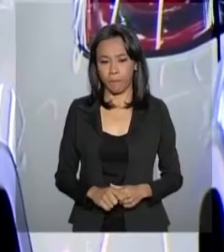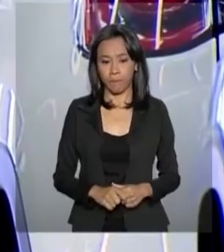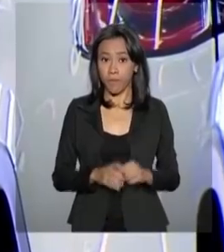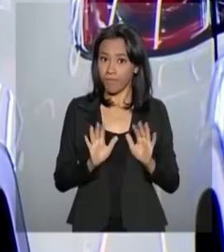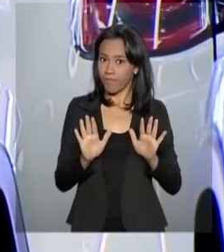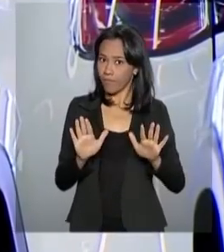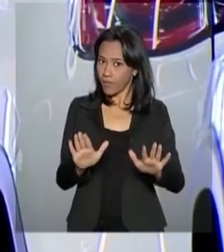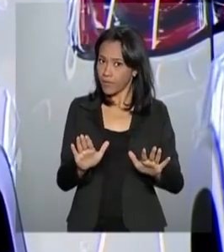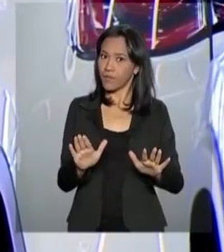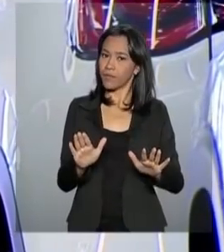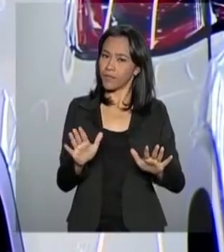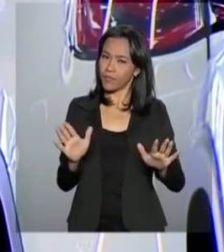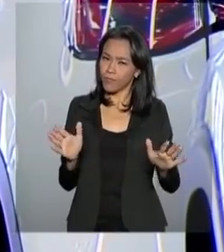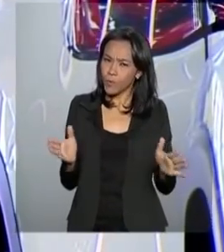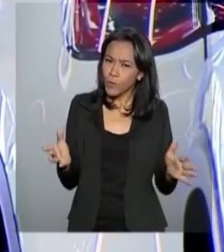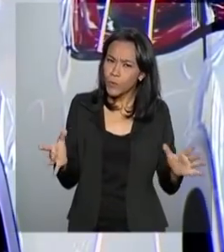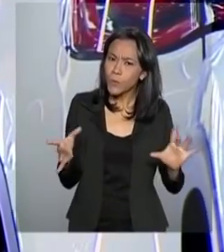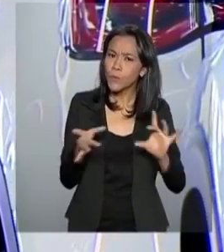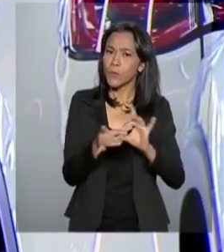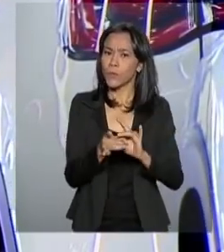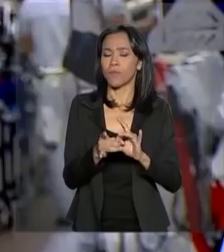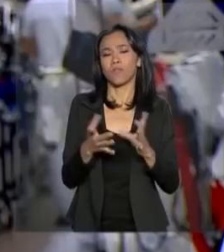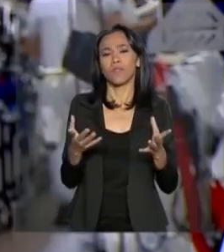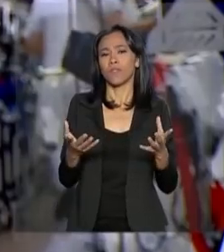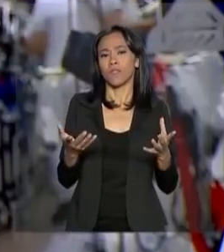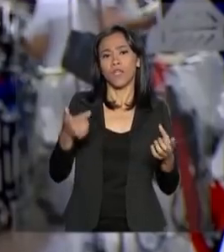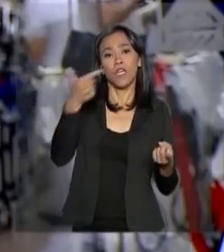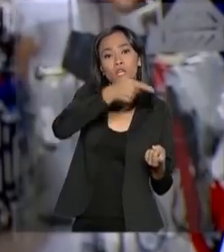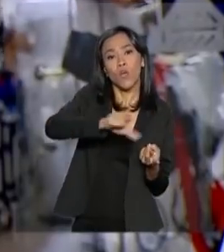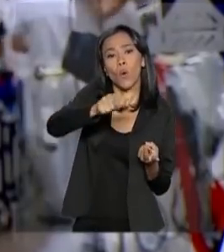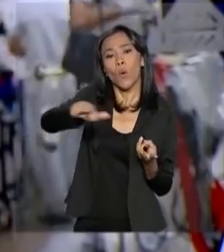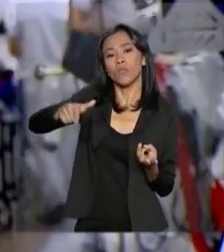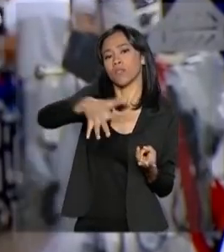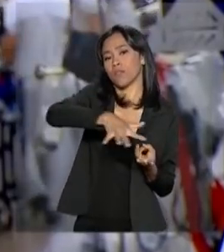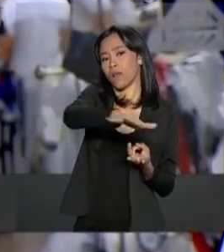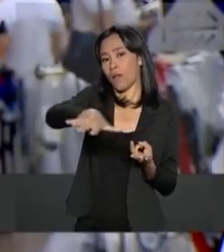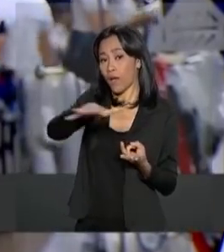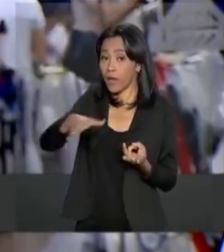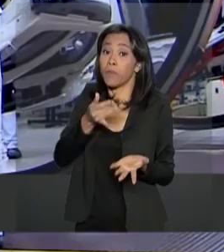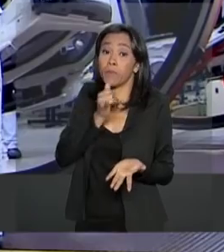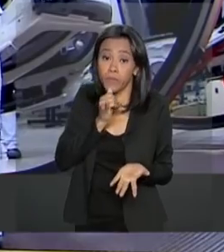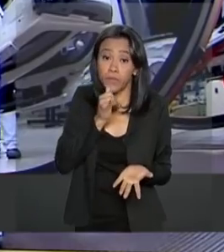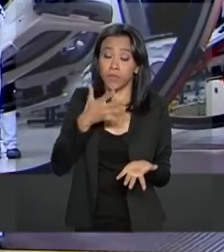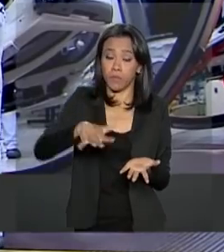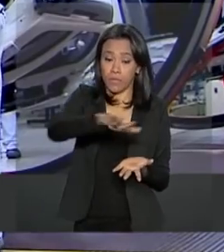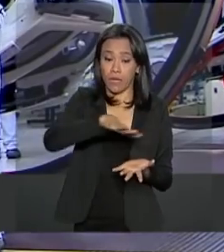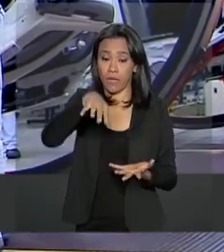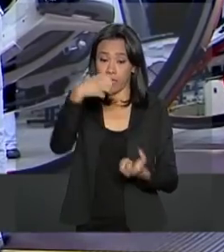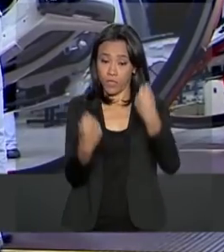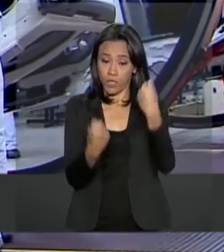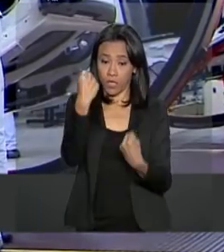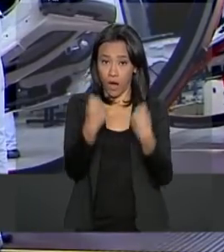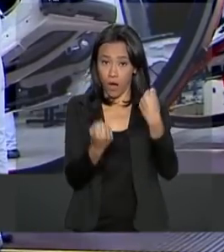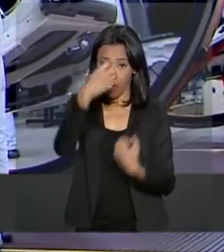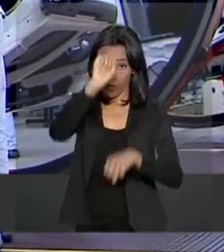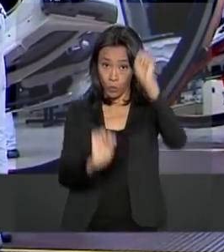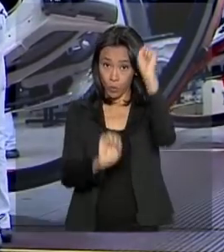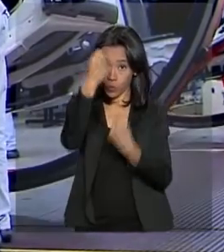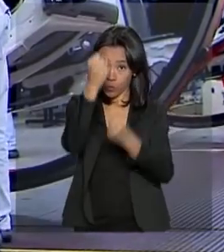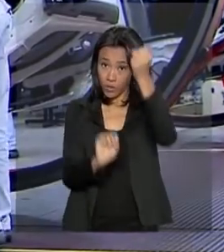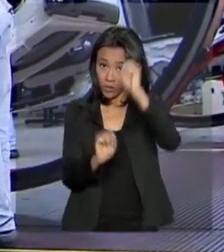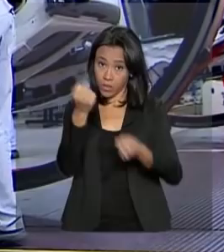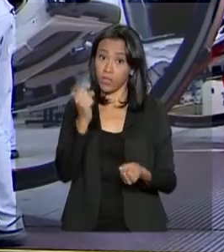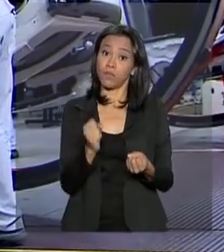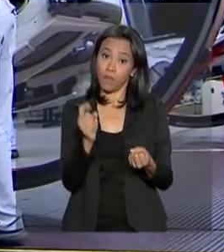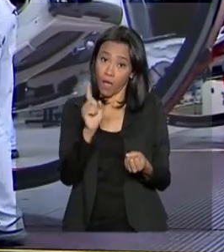Mas muito próximos em outras áreas. O setor automotivo é um exemplo. As linhas de produção entre os dois países